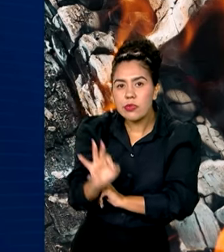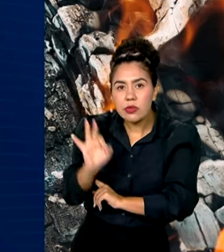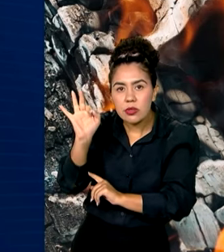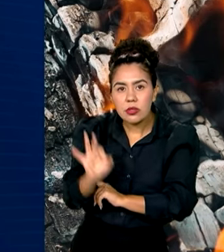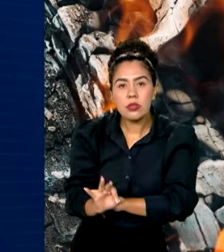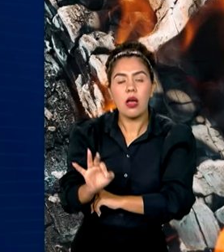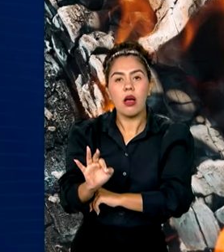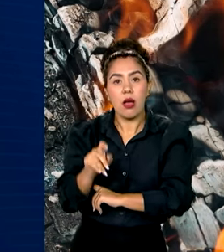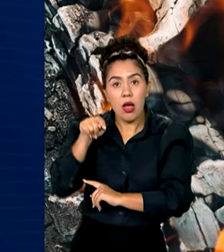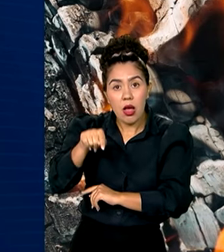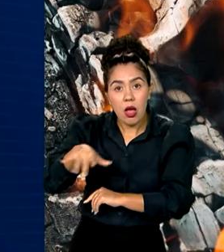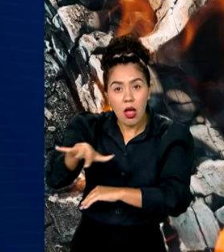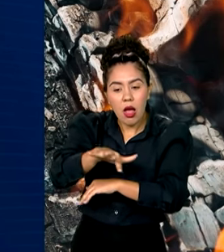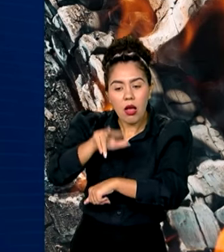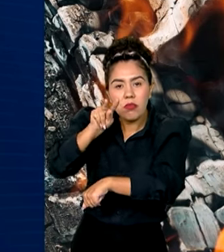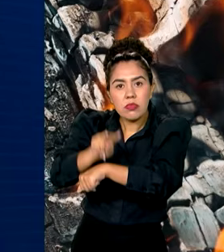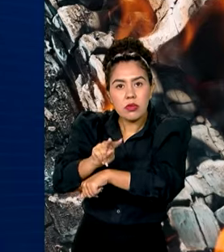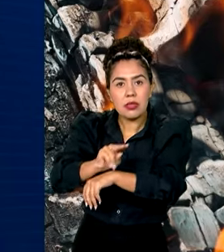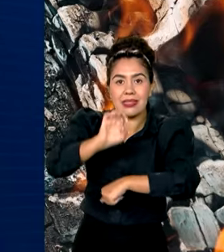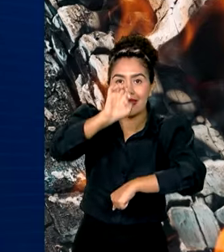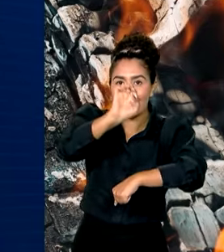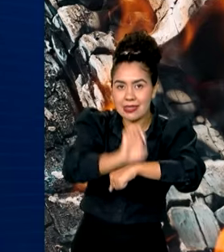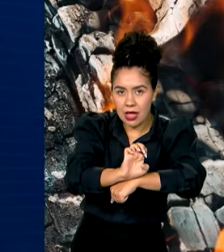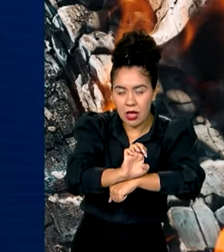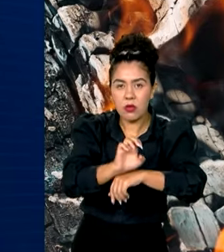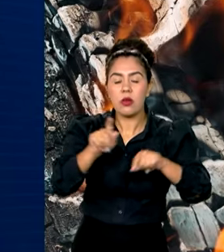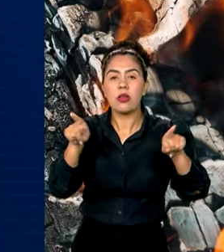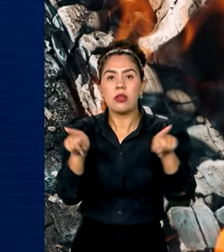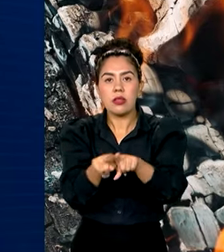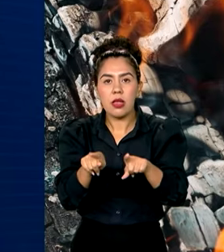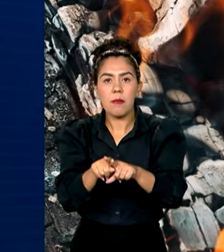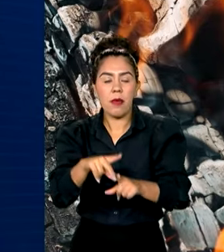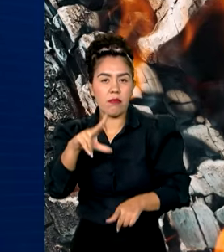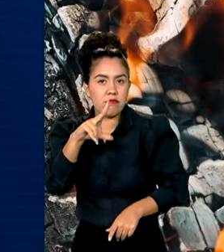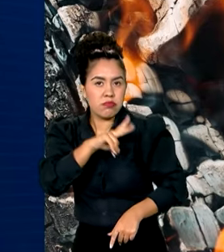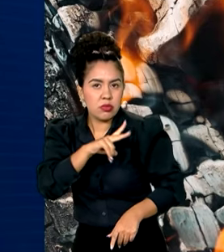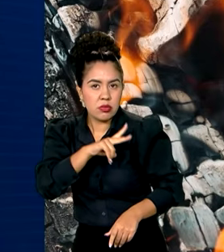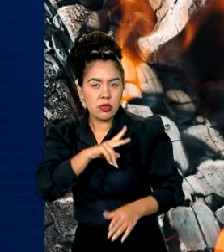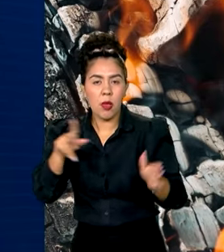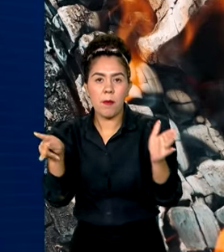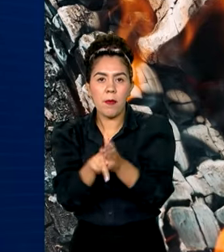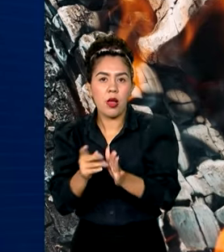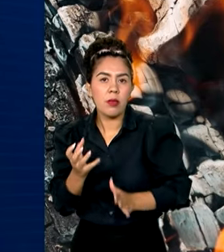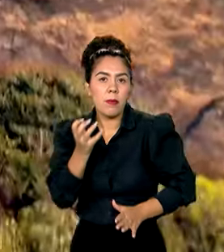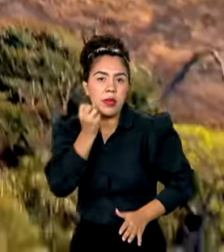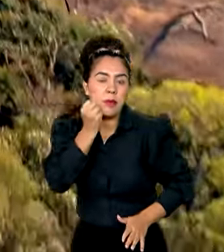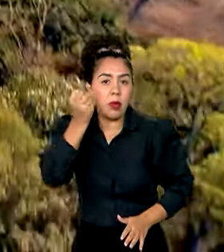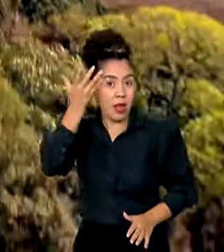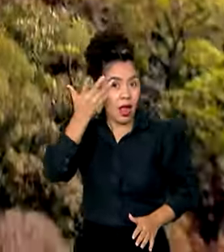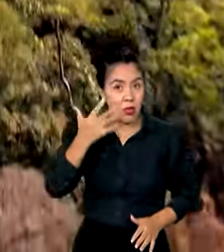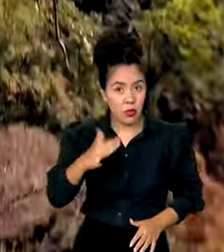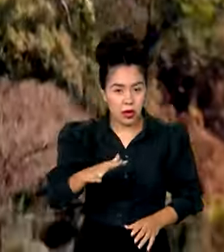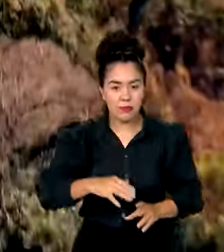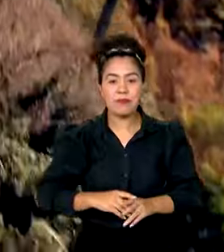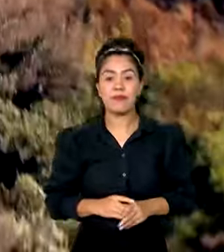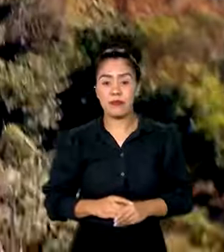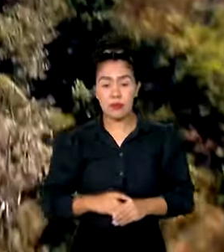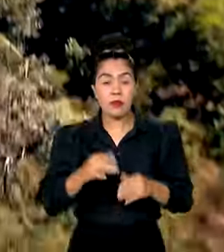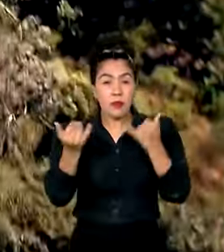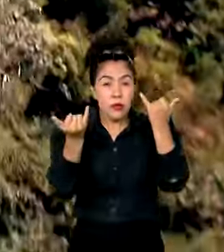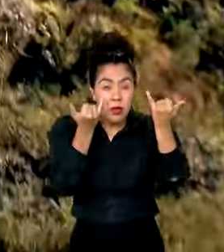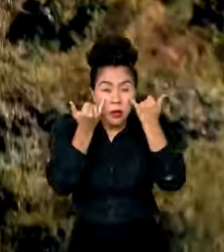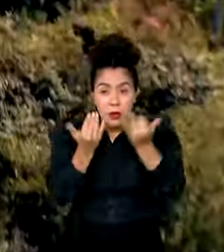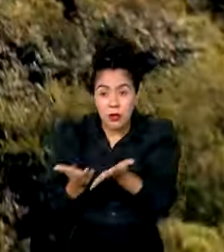de conservação estaduais e reservas particulares do patrimônio natural. Um dos dados